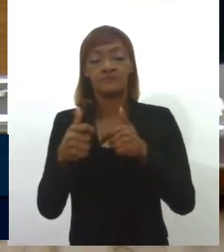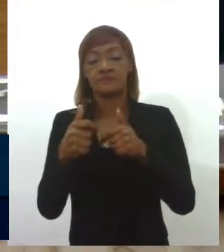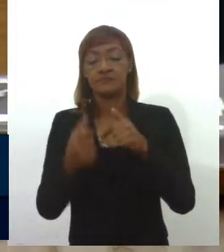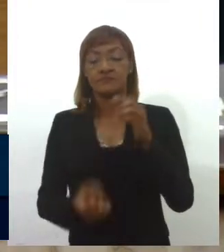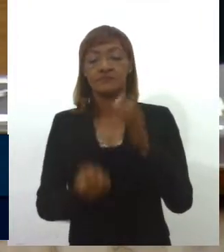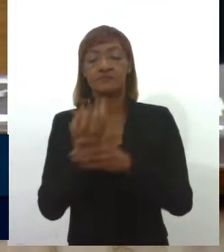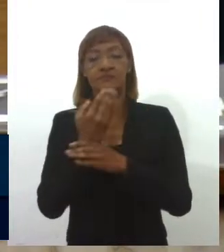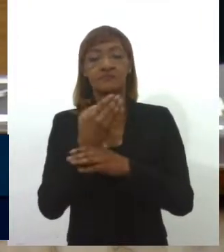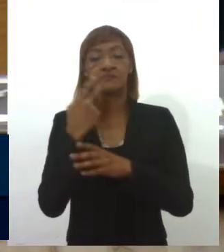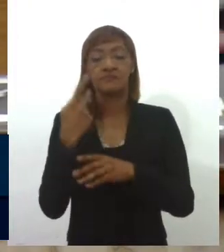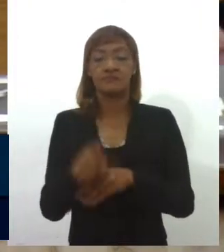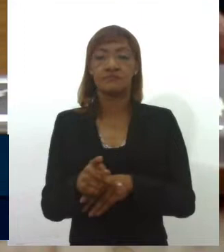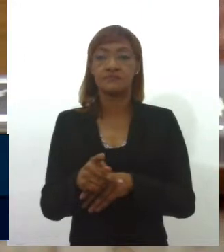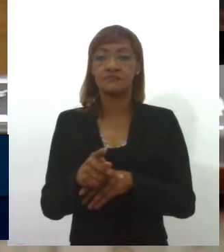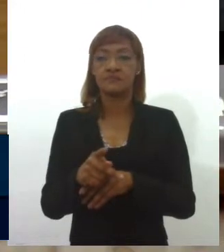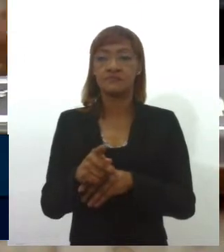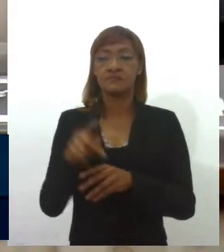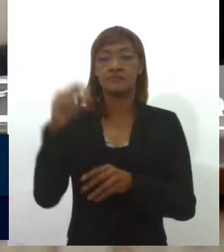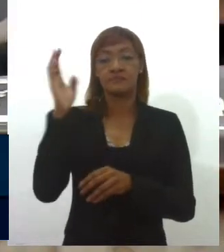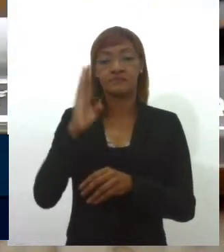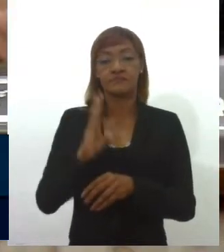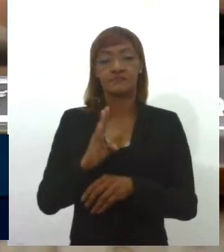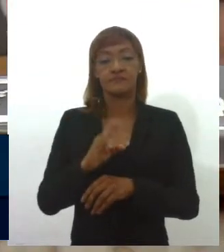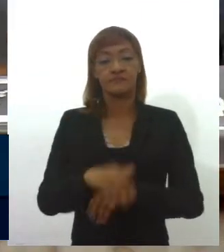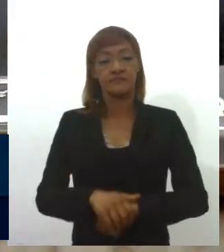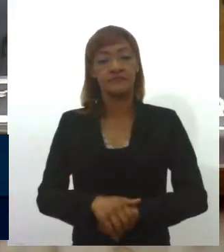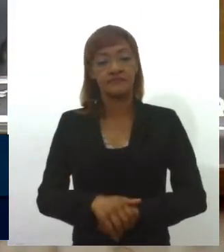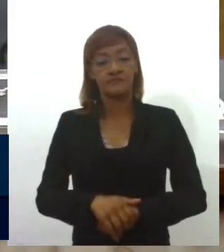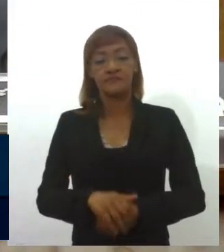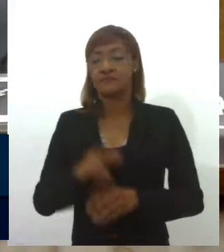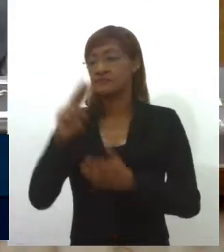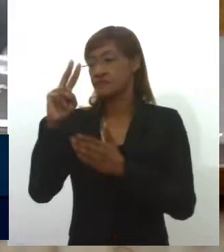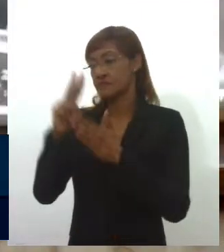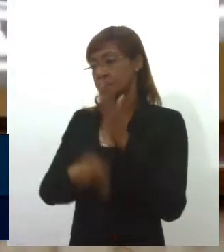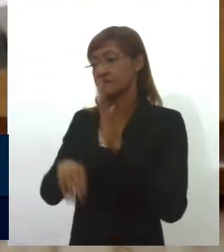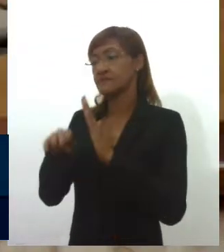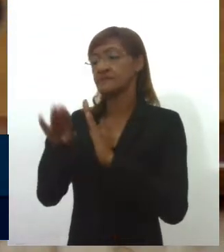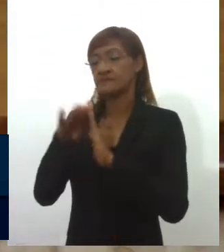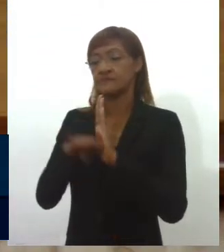brasileiro. Lido, senhor presidente.